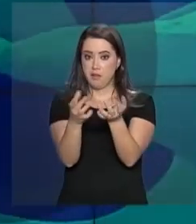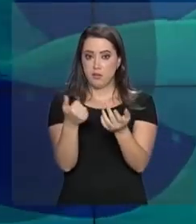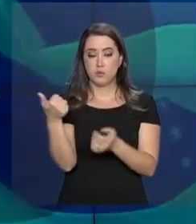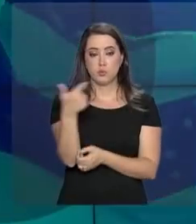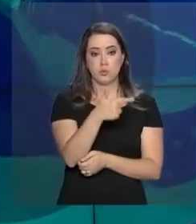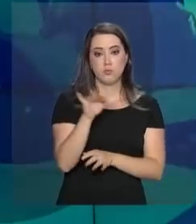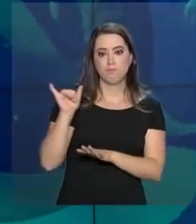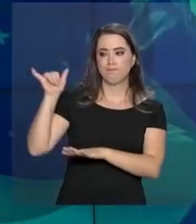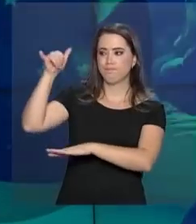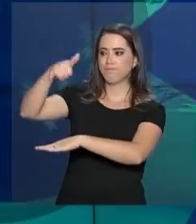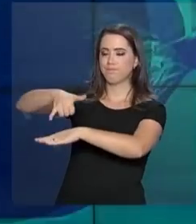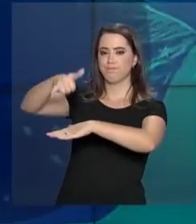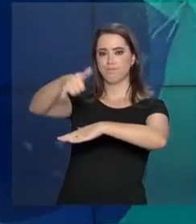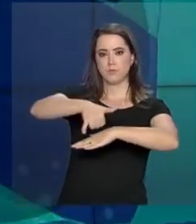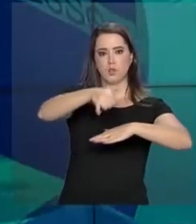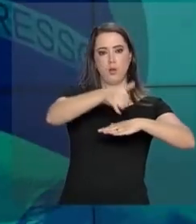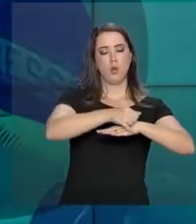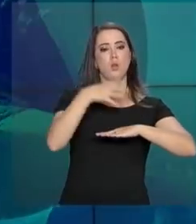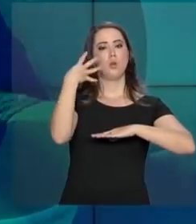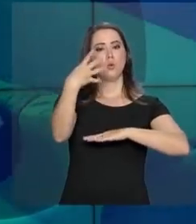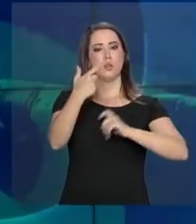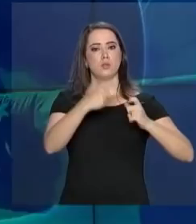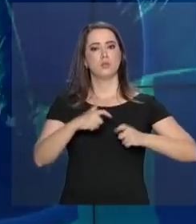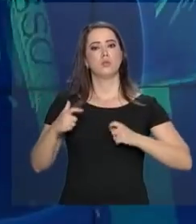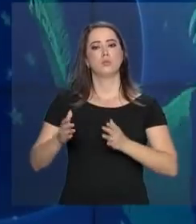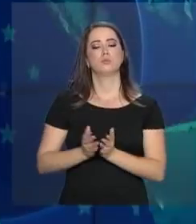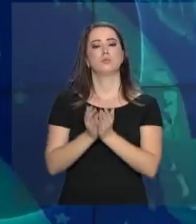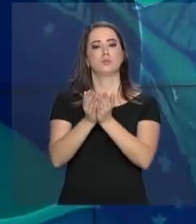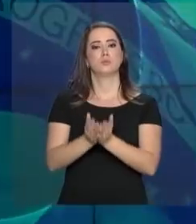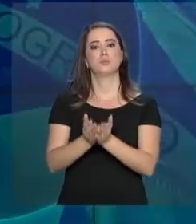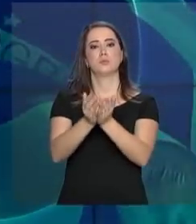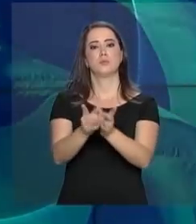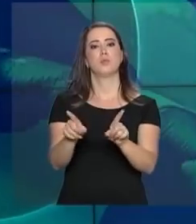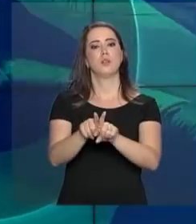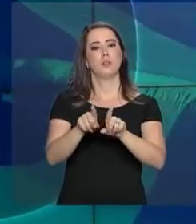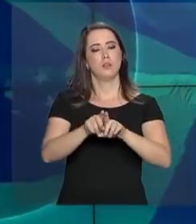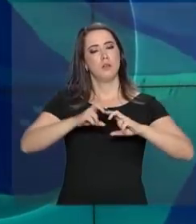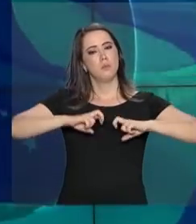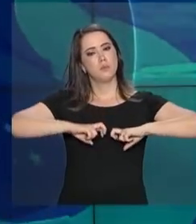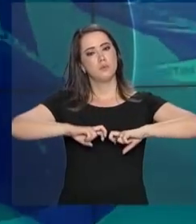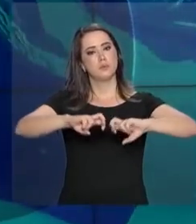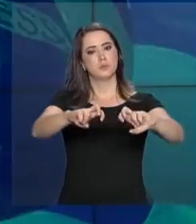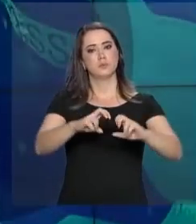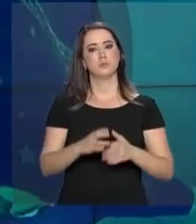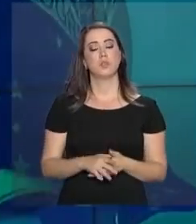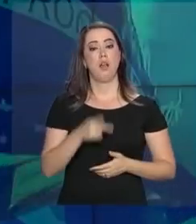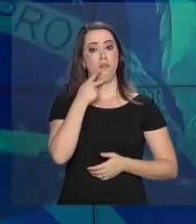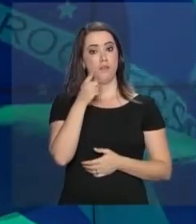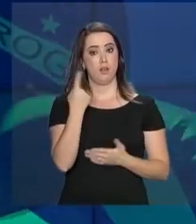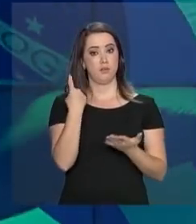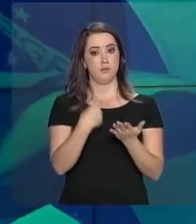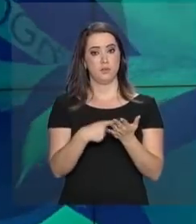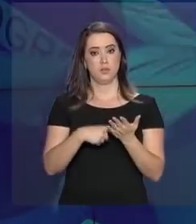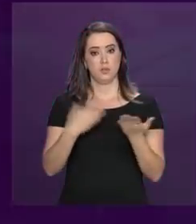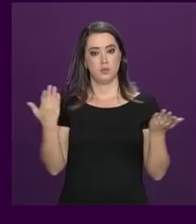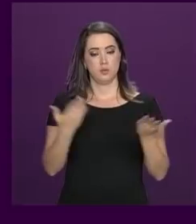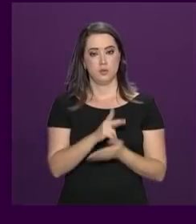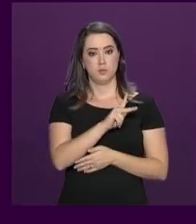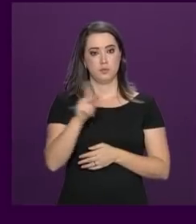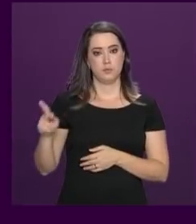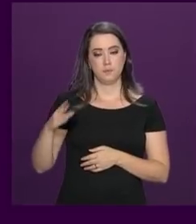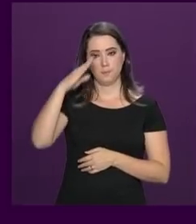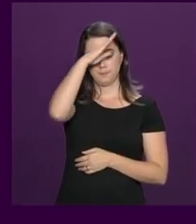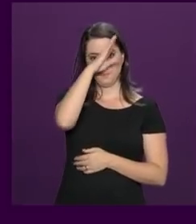concessão de 12 aeroportos e 4 terminais portuários, além de uma ferrovia. A afirmação foi feita pelo